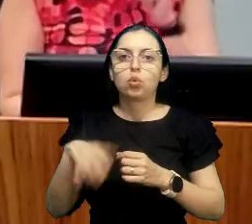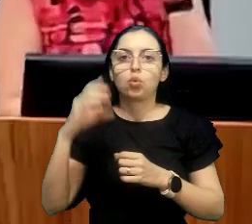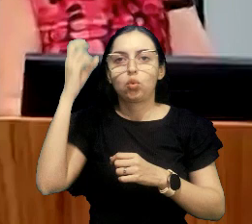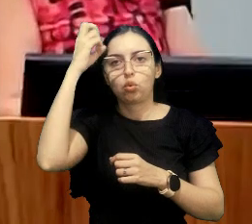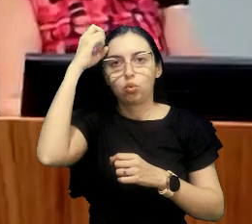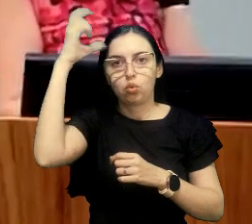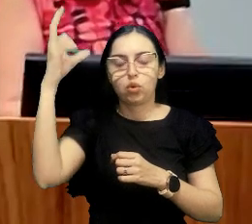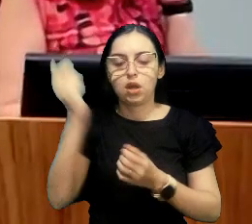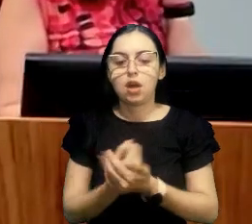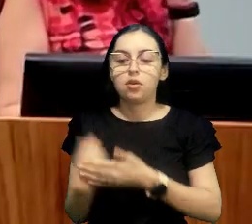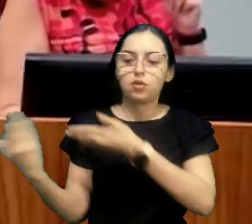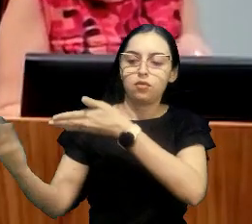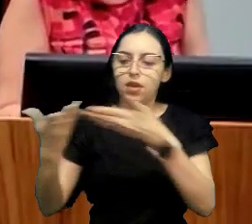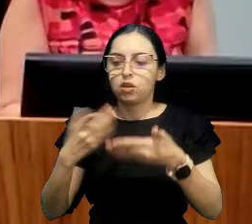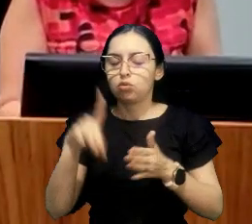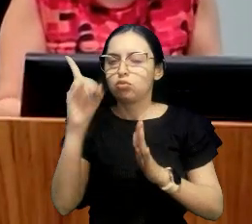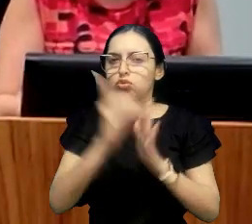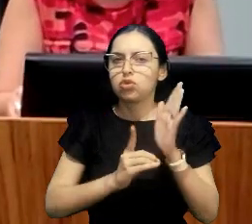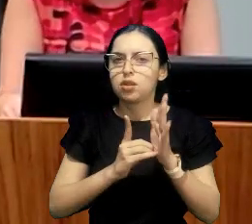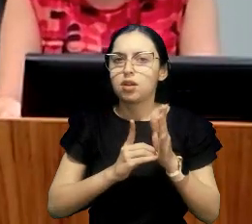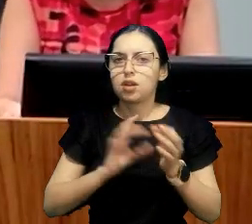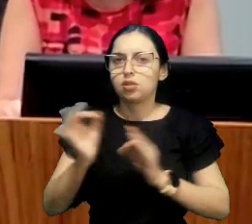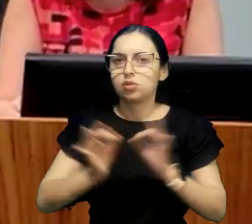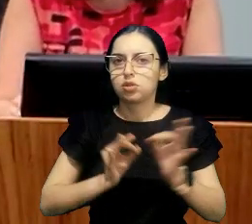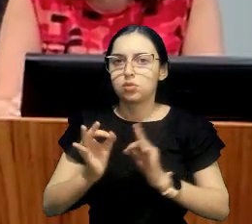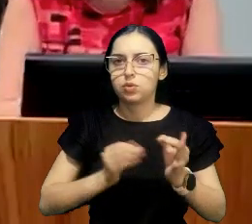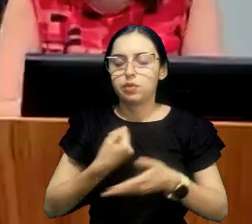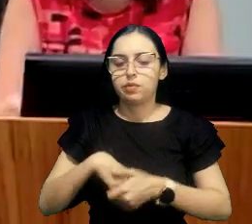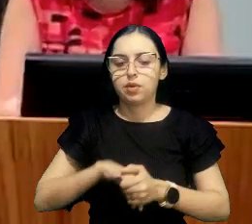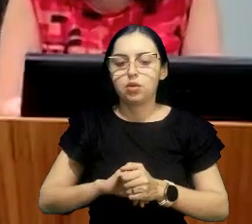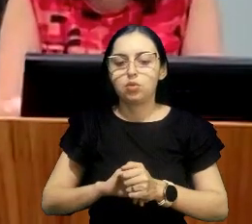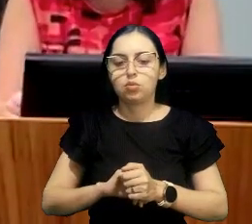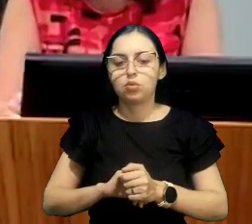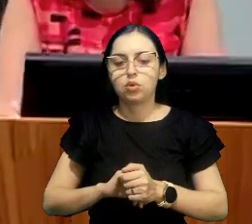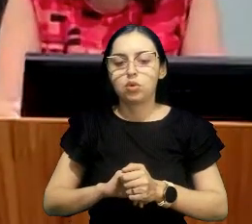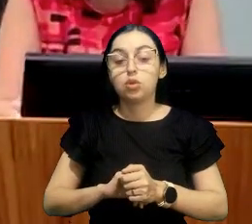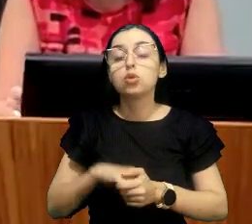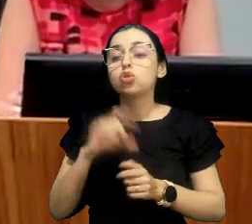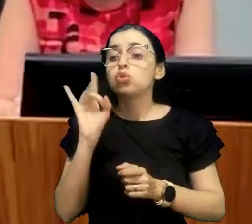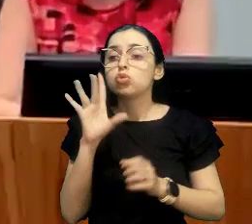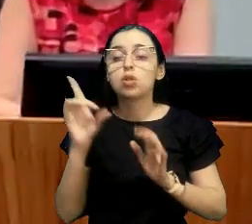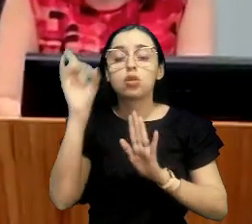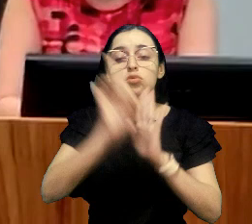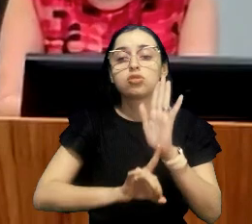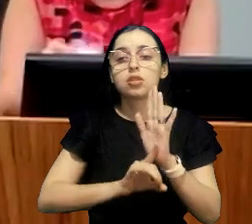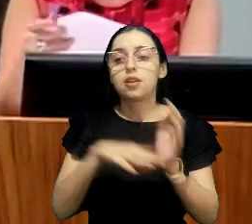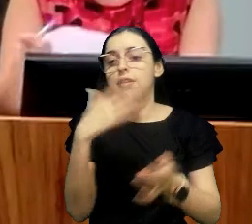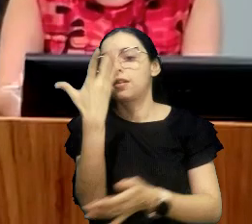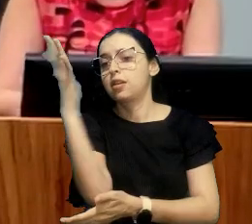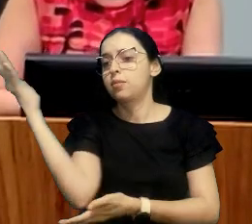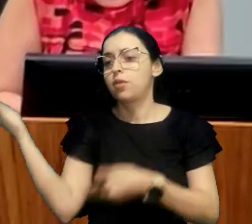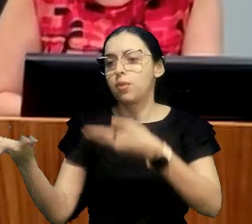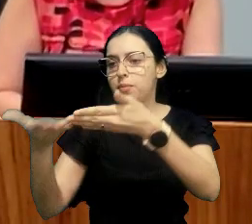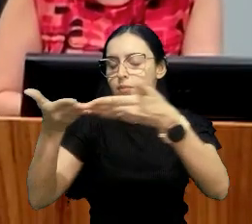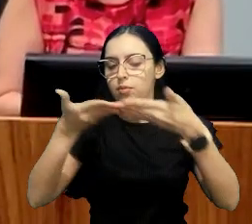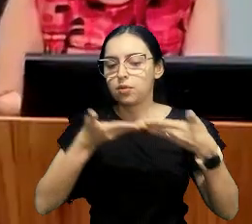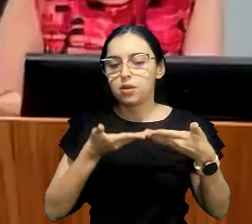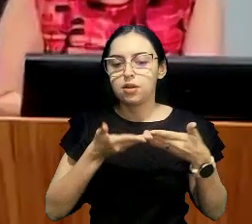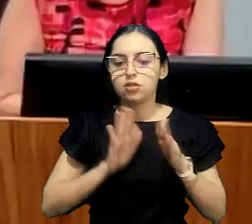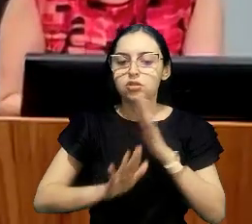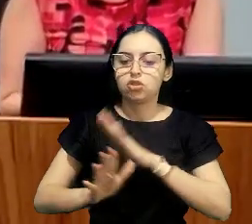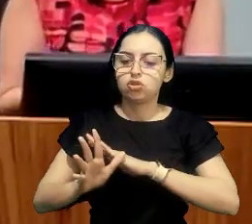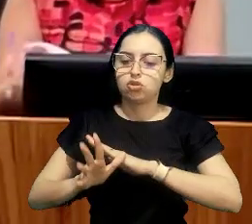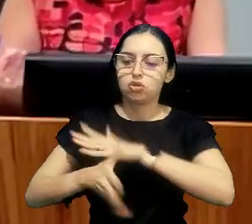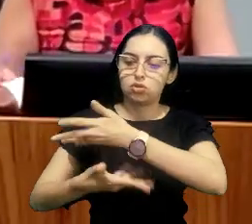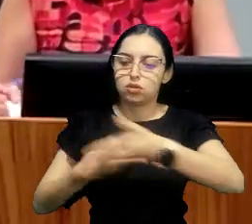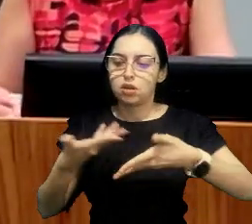é uma perspectiva que só o Direito Ambiental nos dá de coletividade, de precaução, de